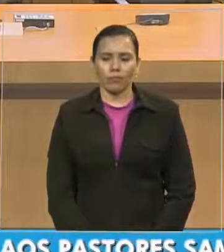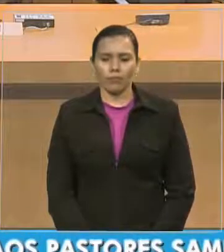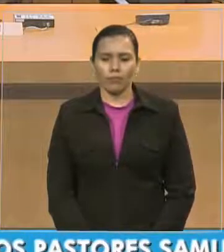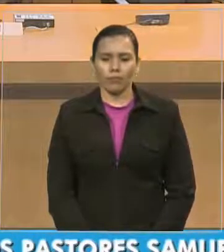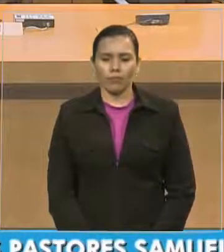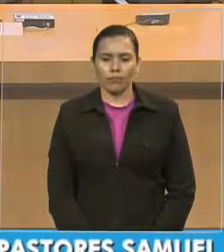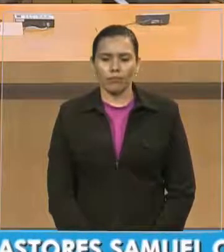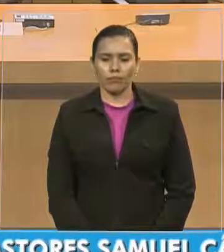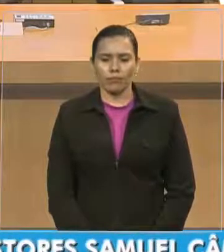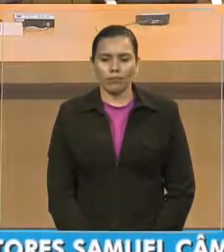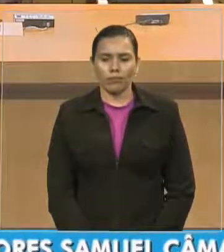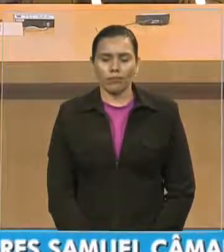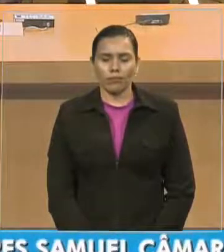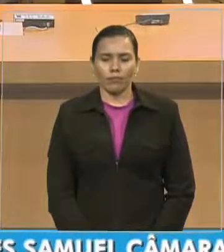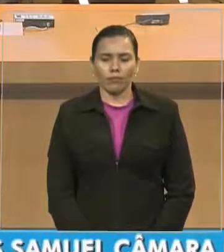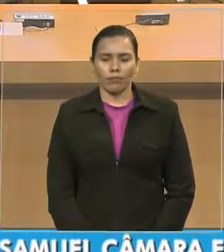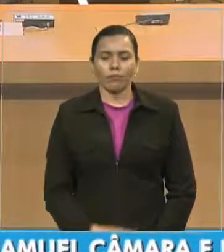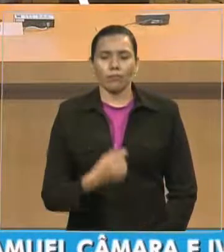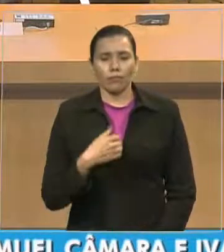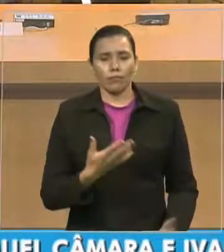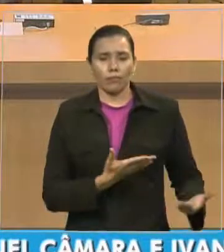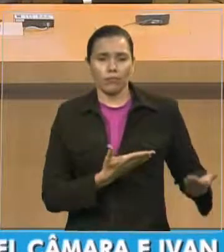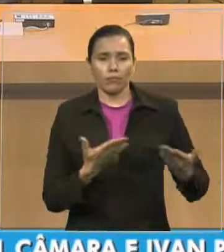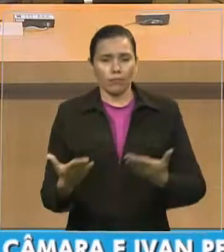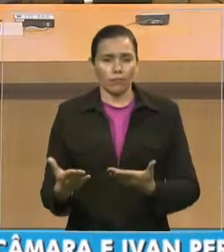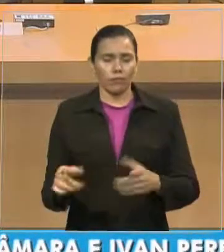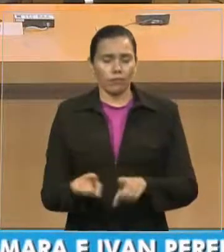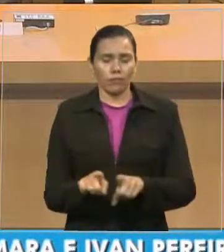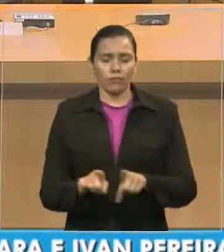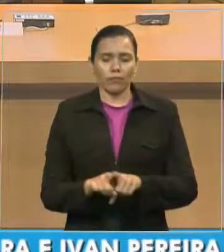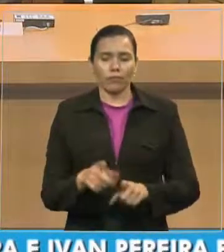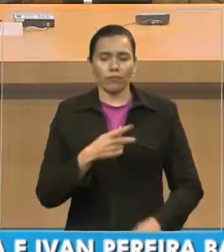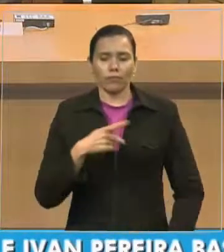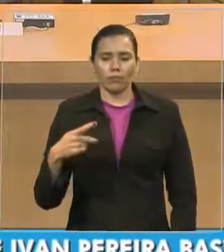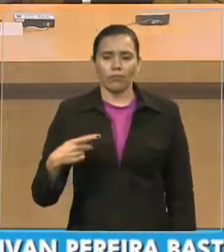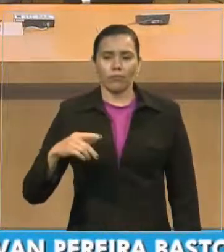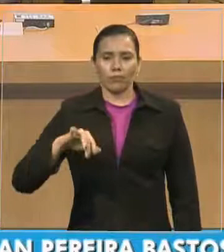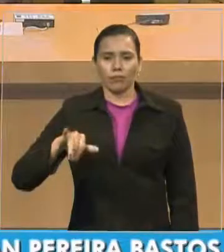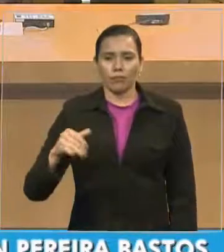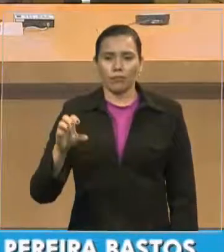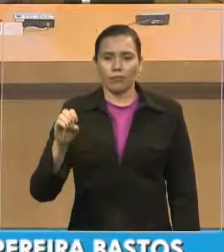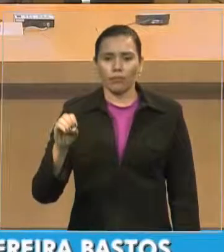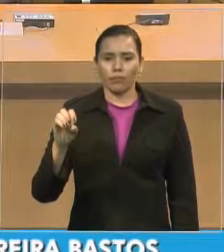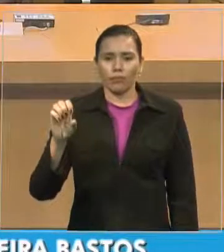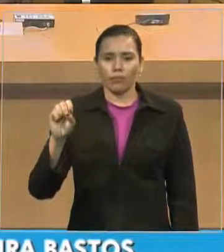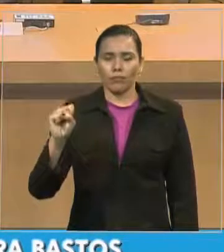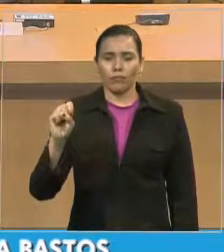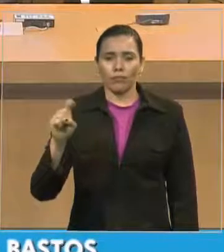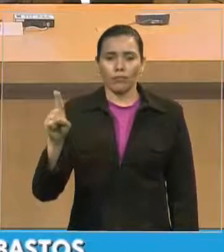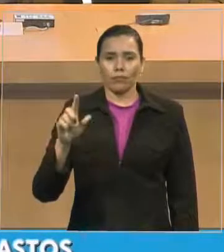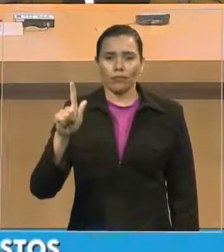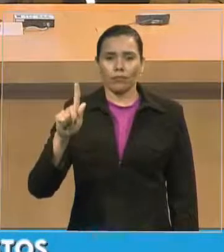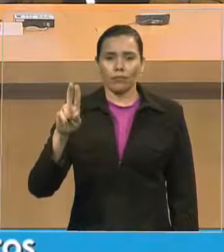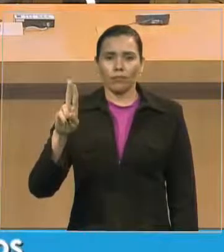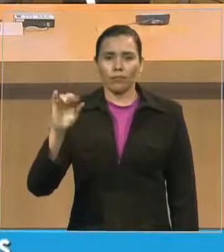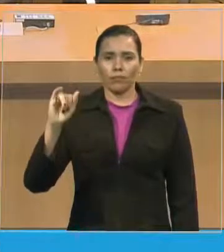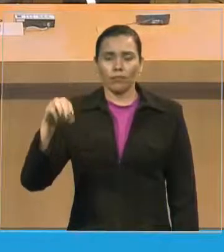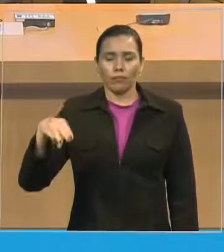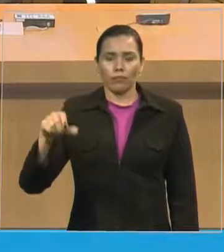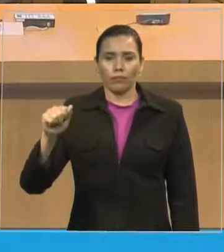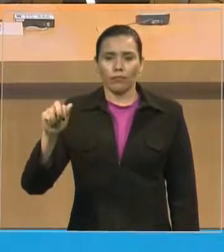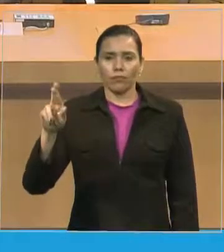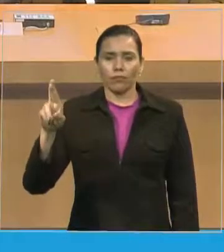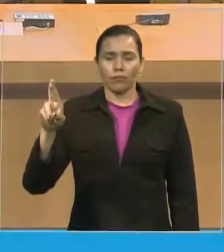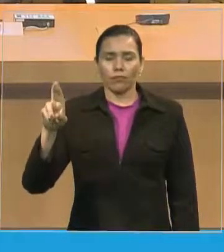Convido o pastor José Guimarães Coutinho, presidente da Assembleia de